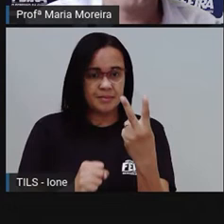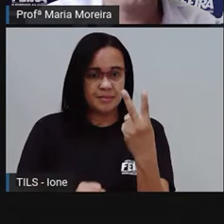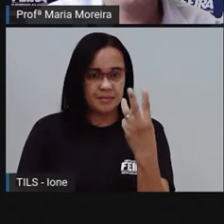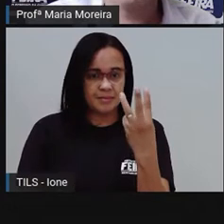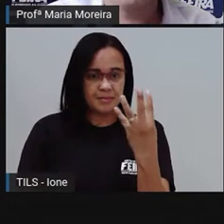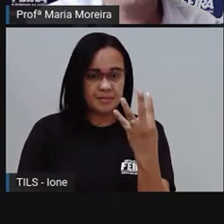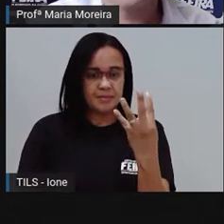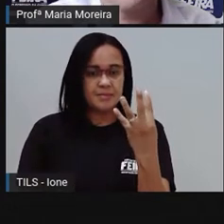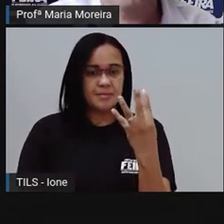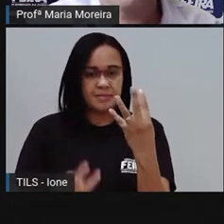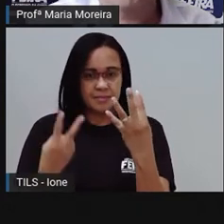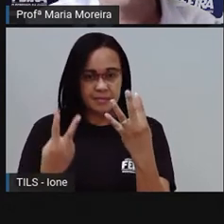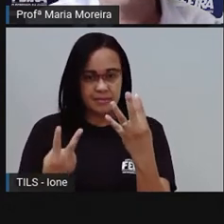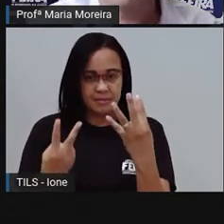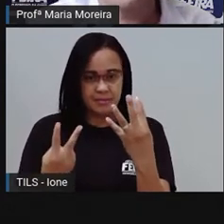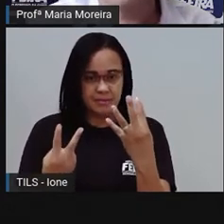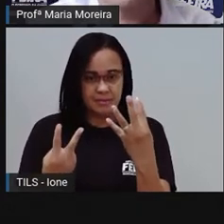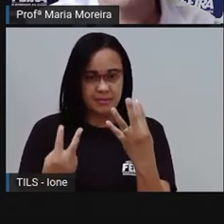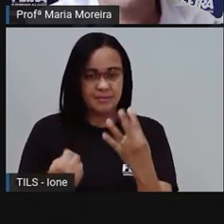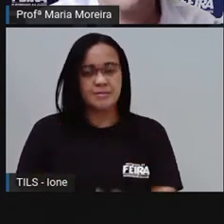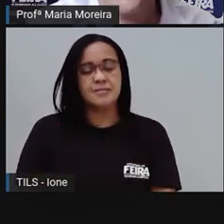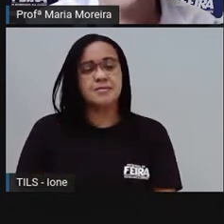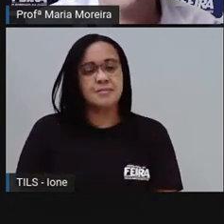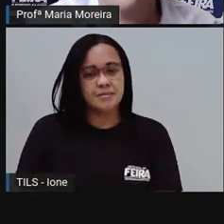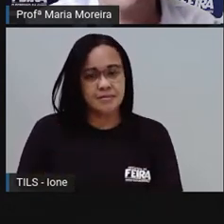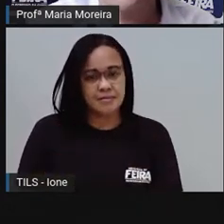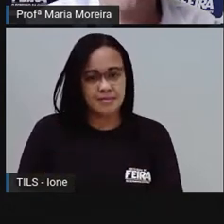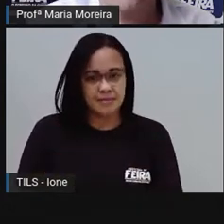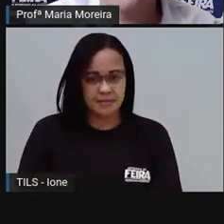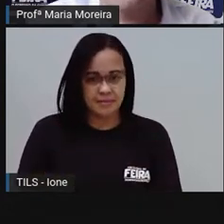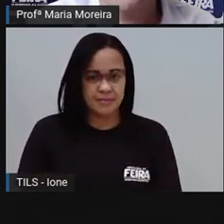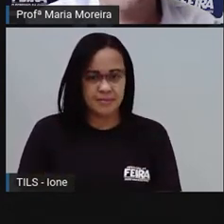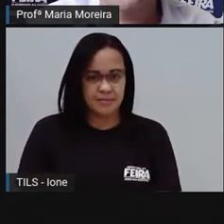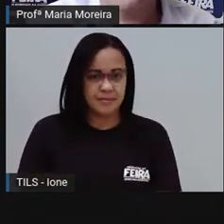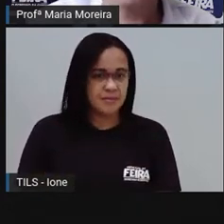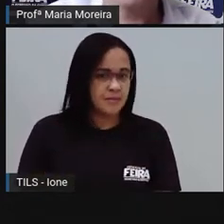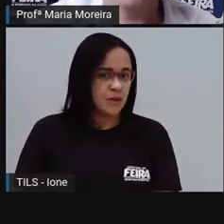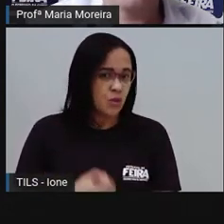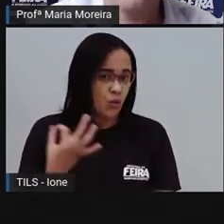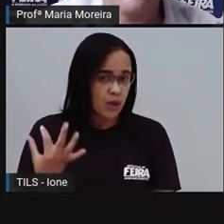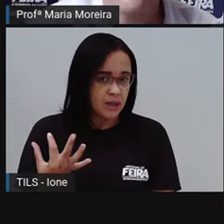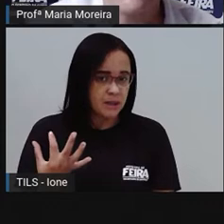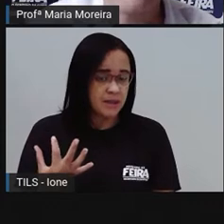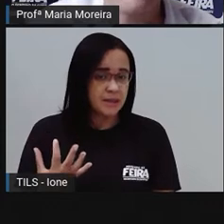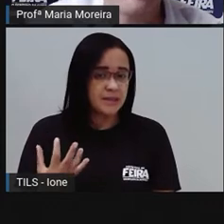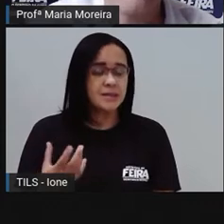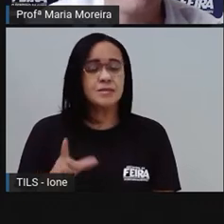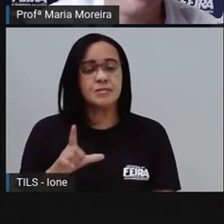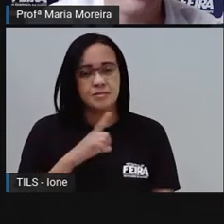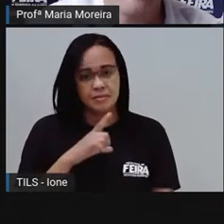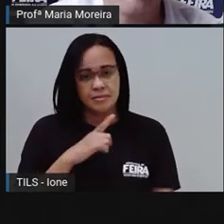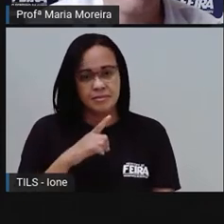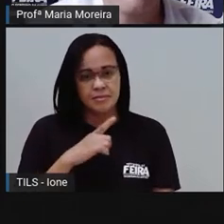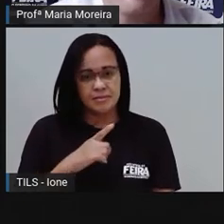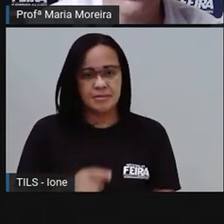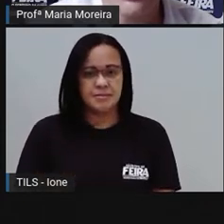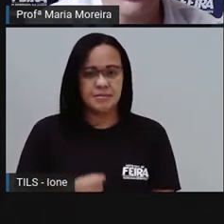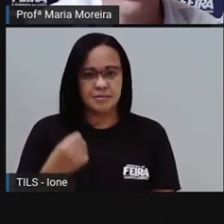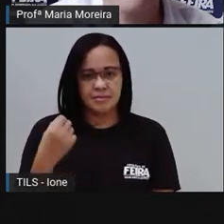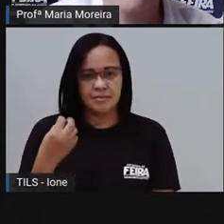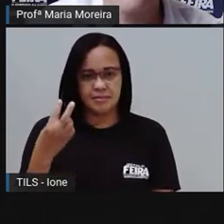E vou multiplicar pela quantidade que tem aqui. Quantas eu tenho aqui? Duas. Então, terei o quê aqui, ó?